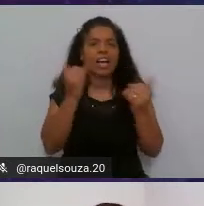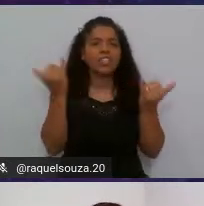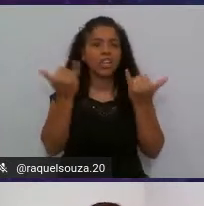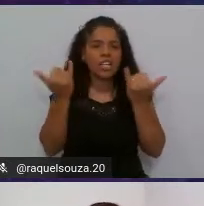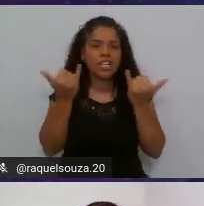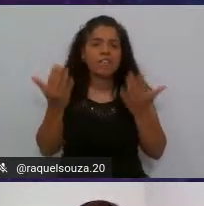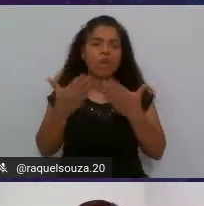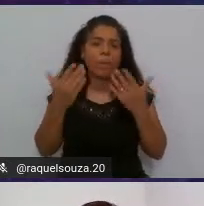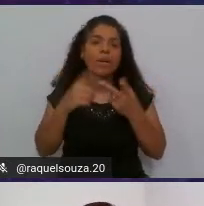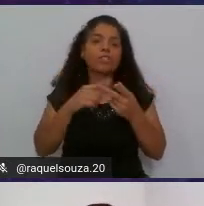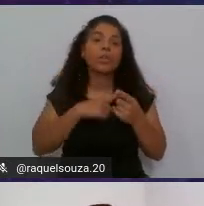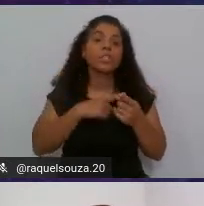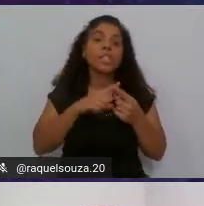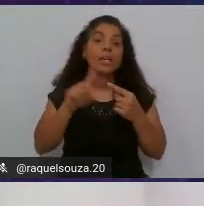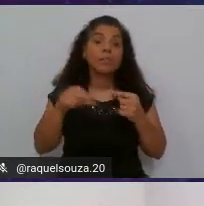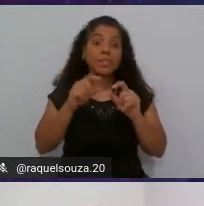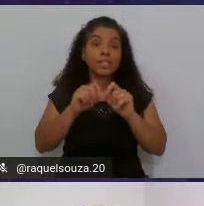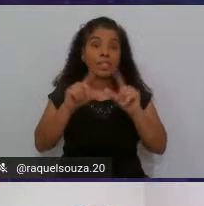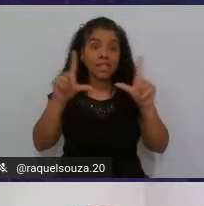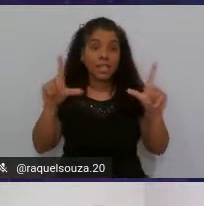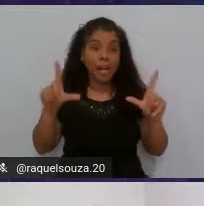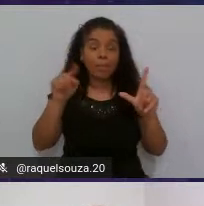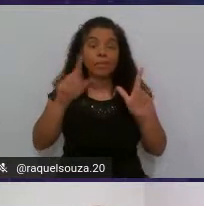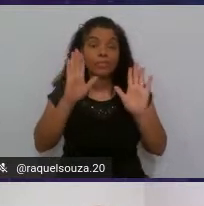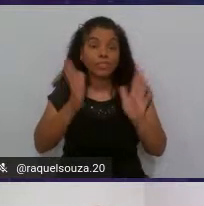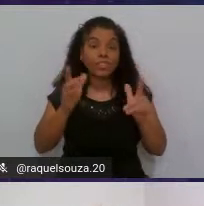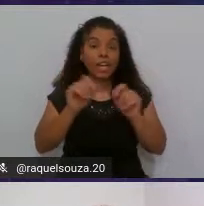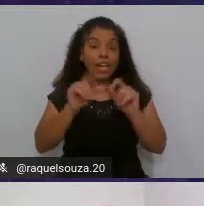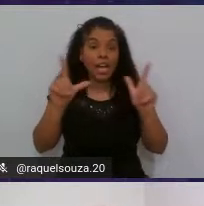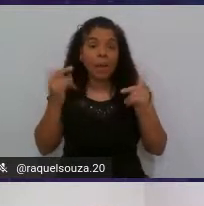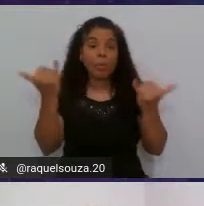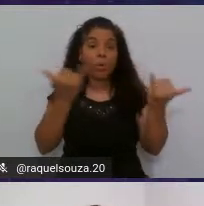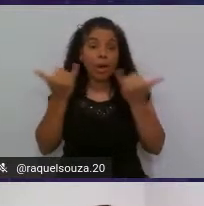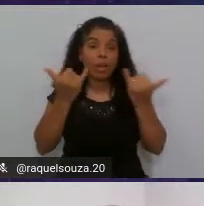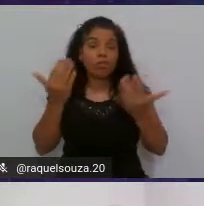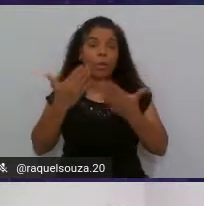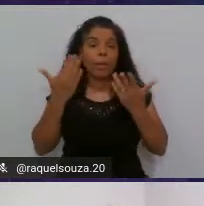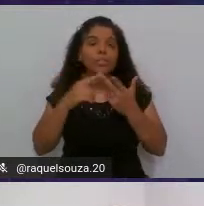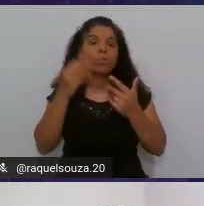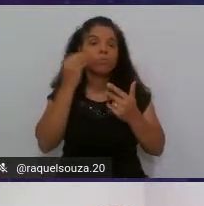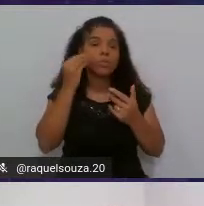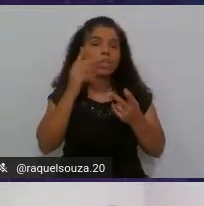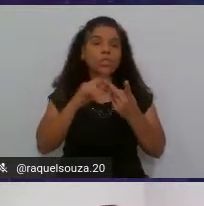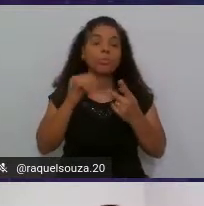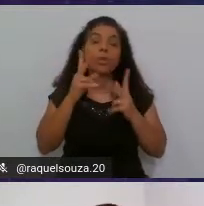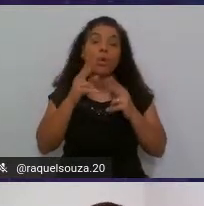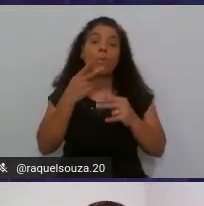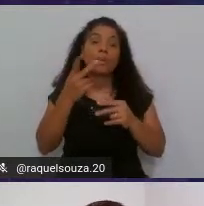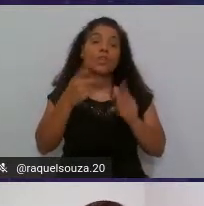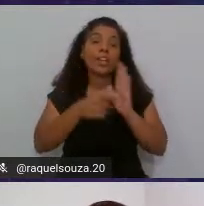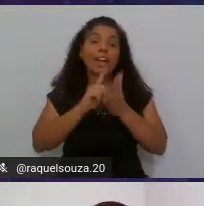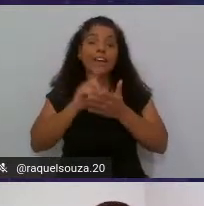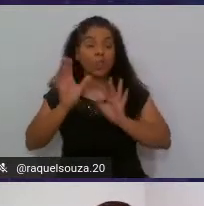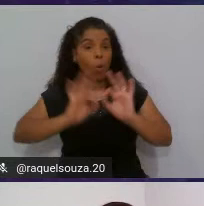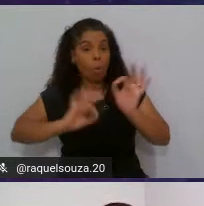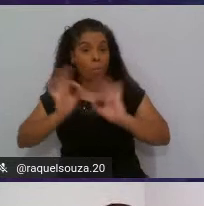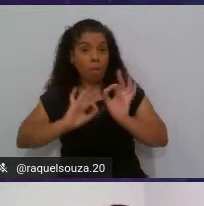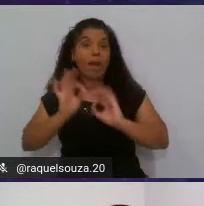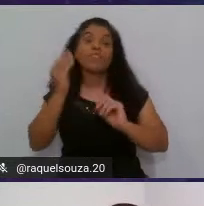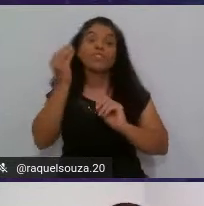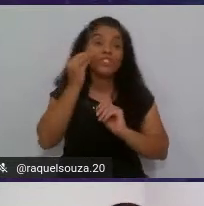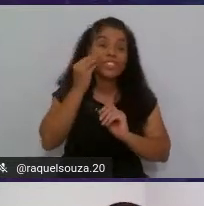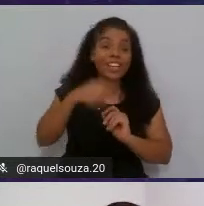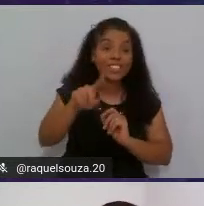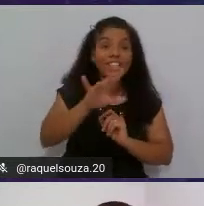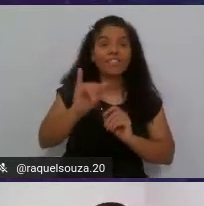e assim que ele abre ele já abre com a informação do test plan como eu mencionei anteriormente um plano de teste onde